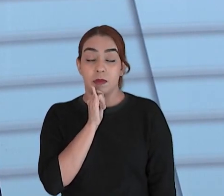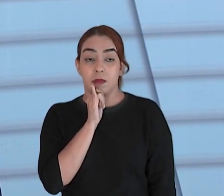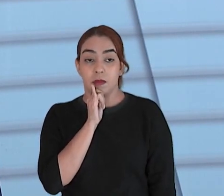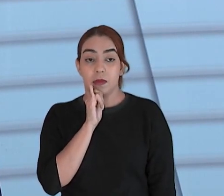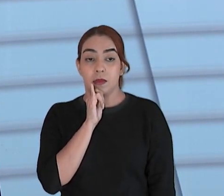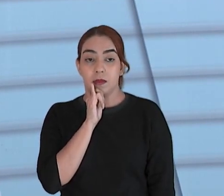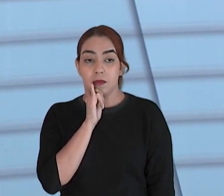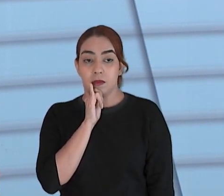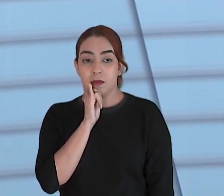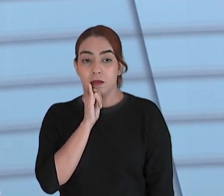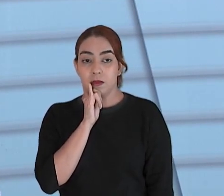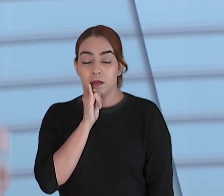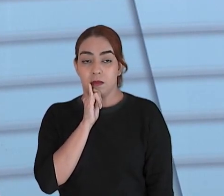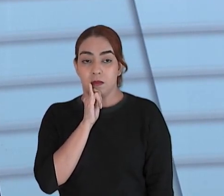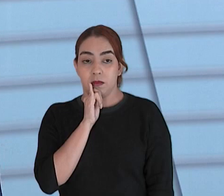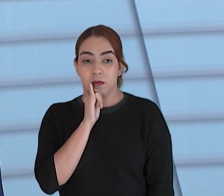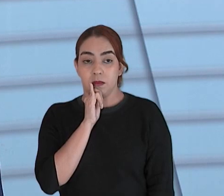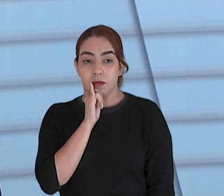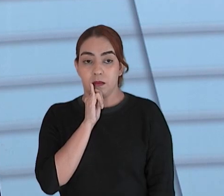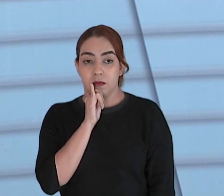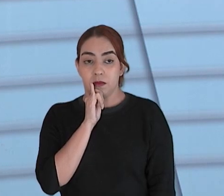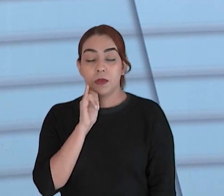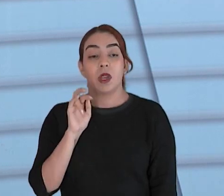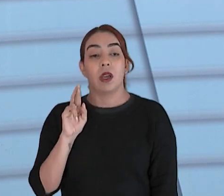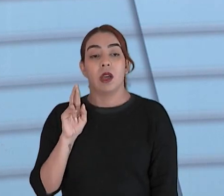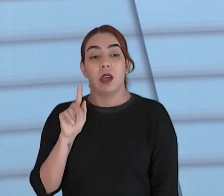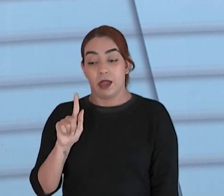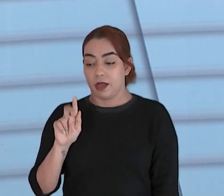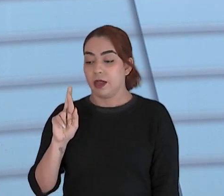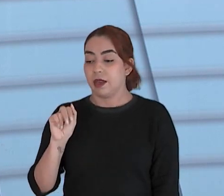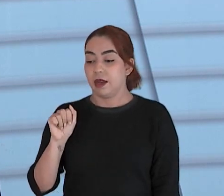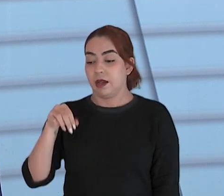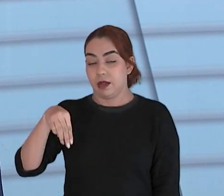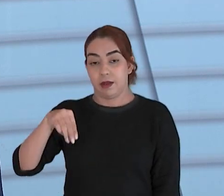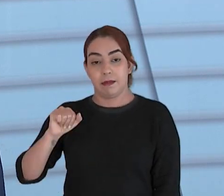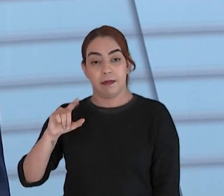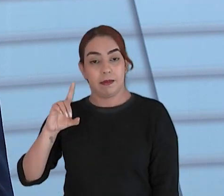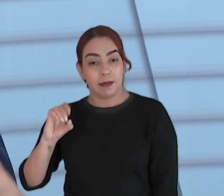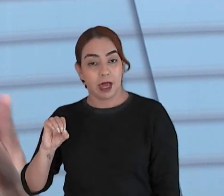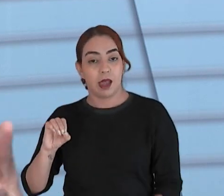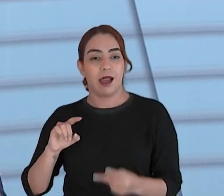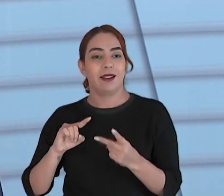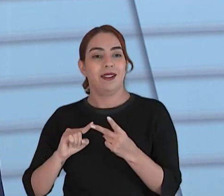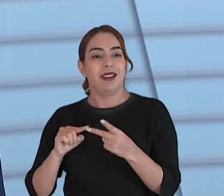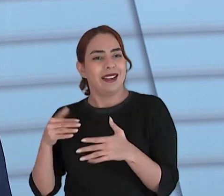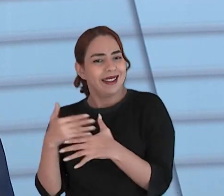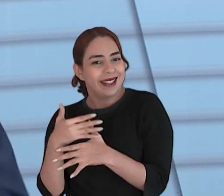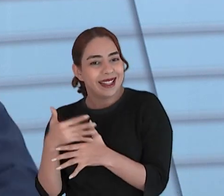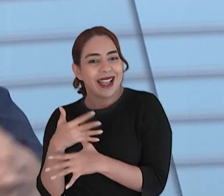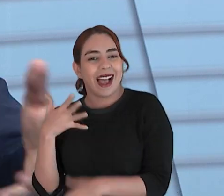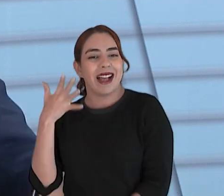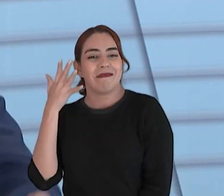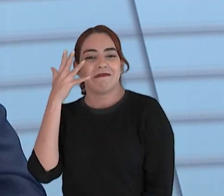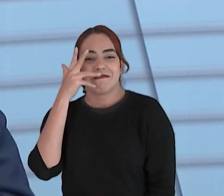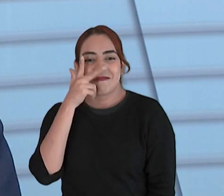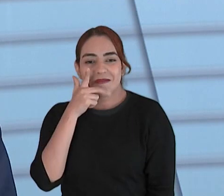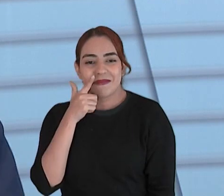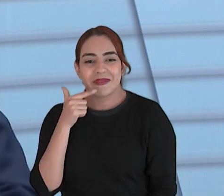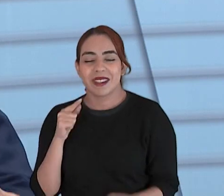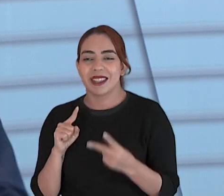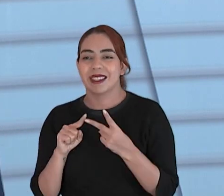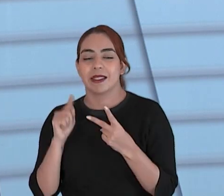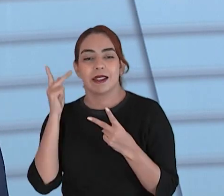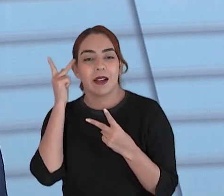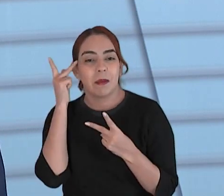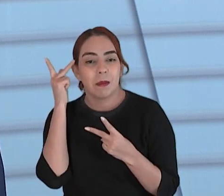quando você chega ali em Gramado ou você vai em São Paulo geralmente a gente vai e se hospeda em um